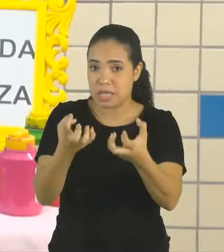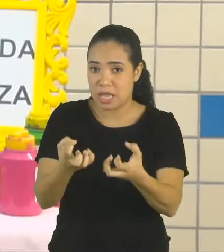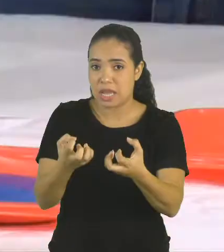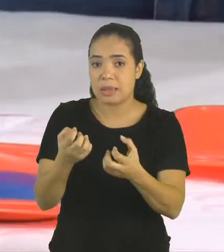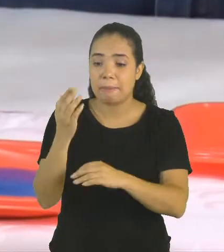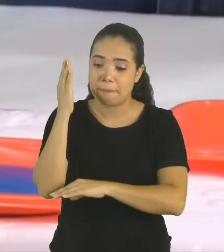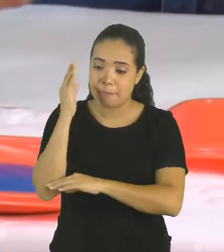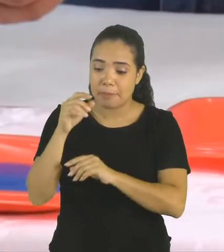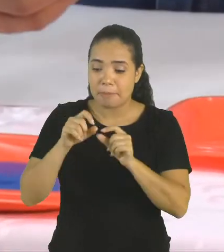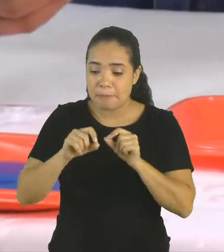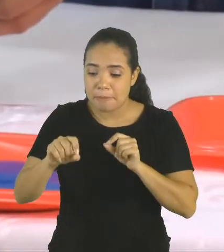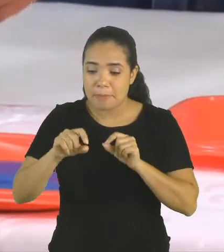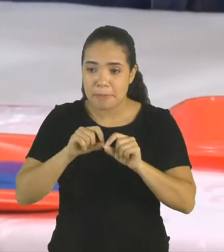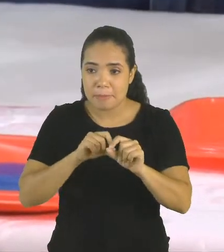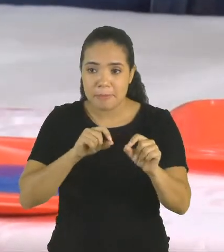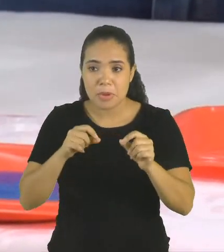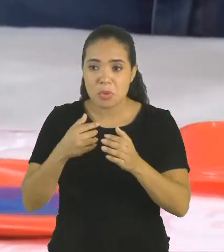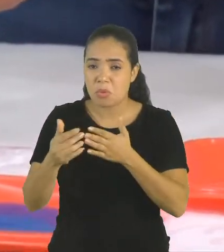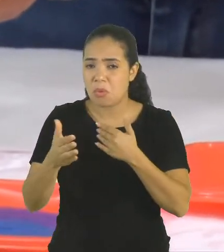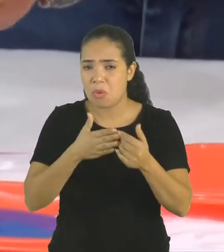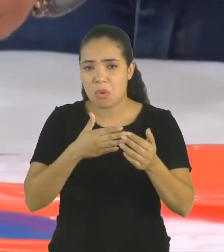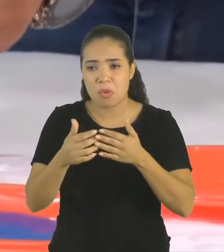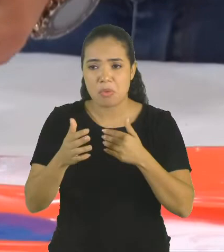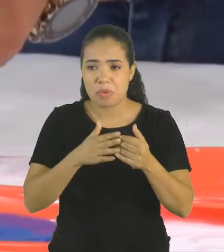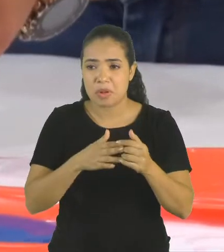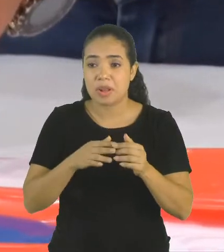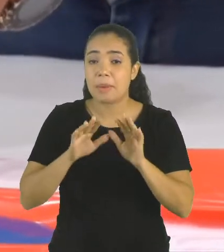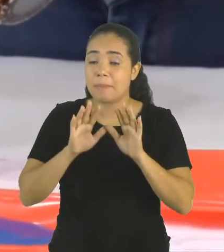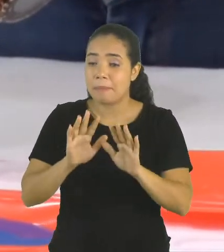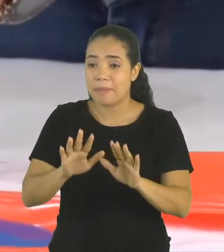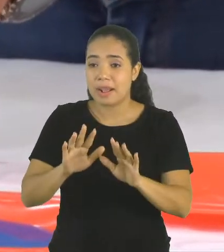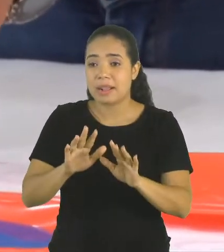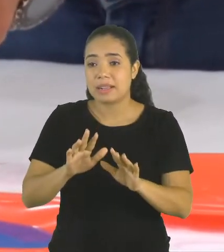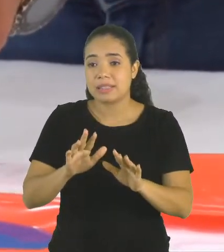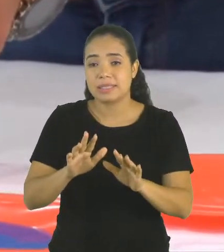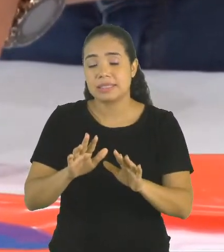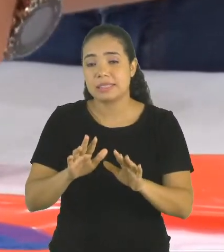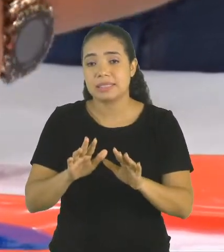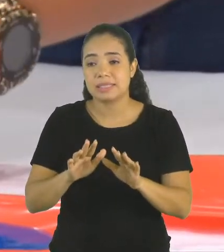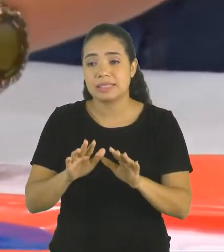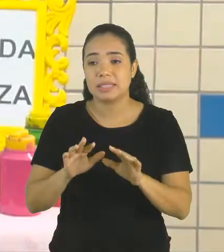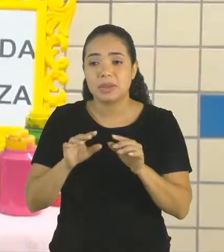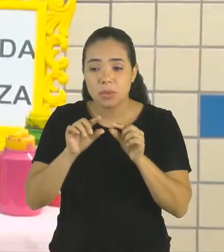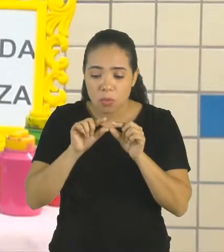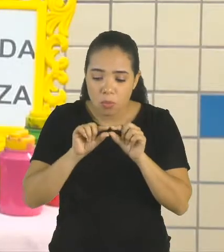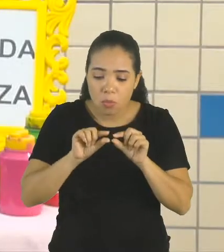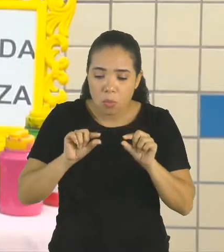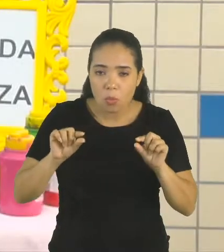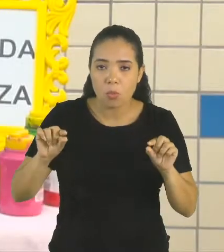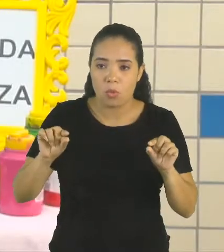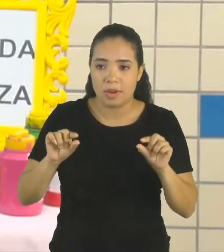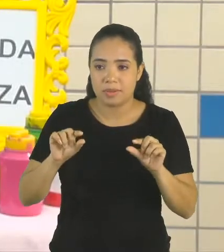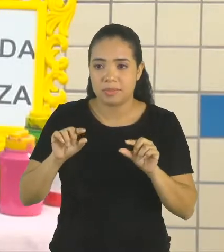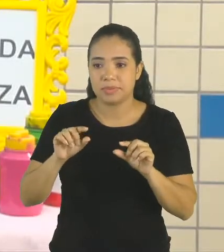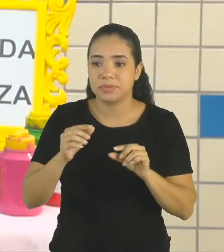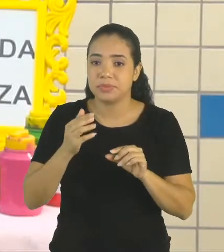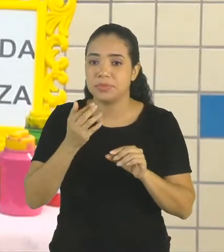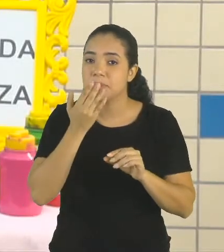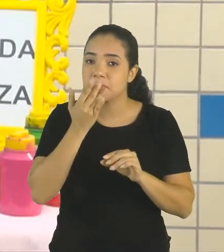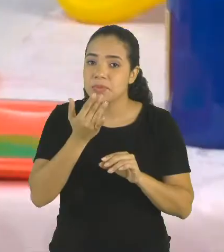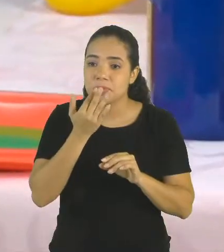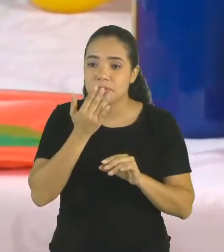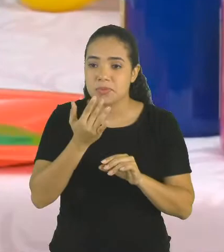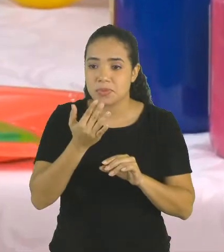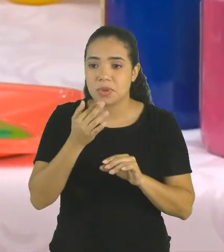de qualquer espessura, mas de preferência que ele seja assim mais fino. Tinta guache